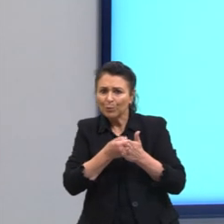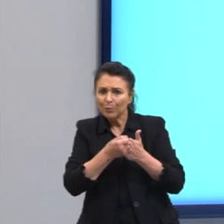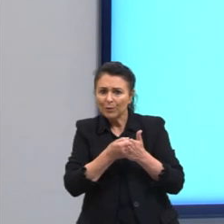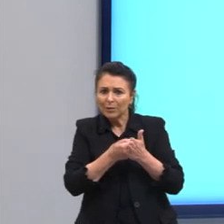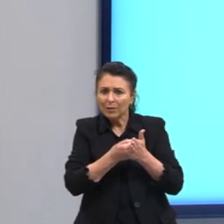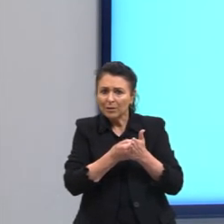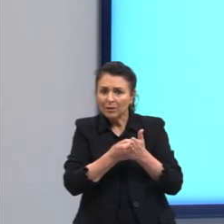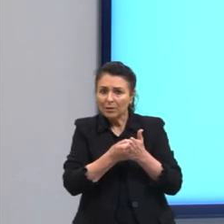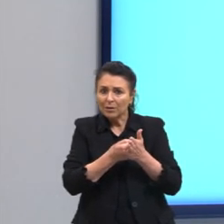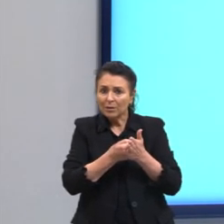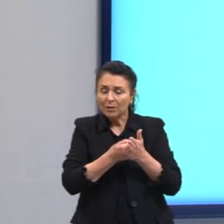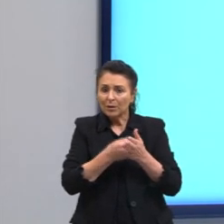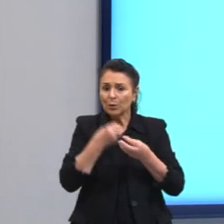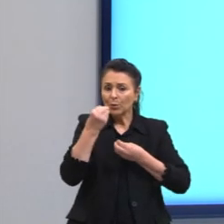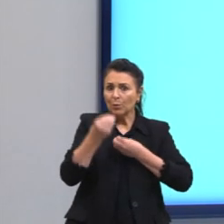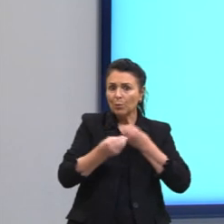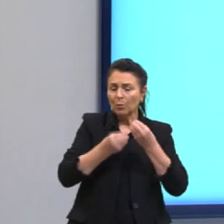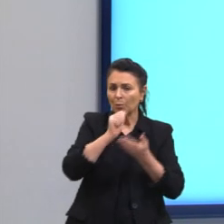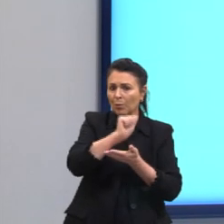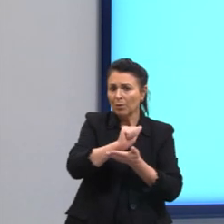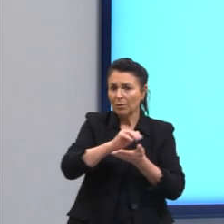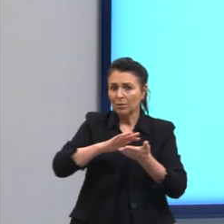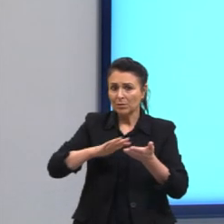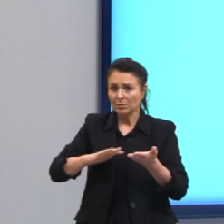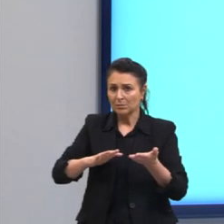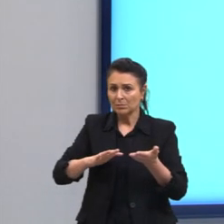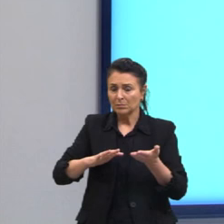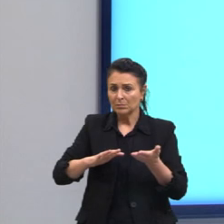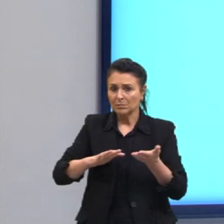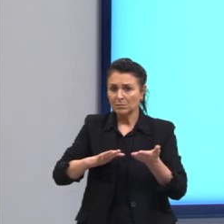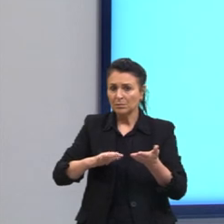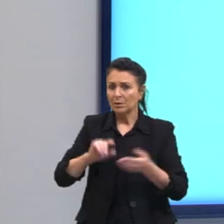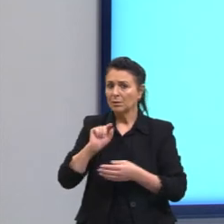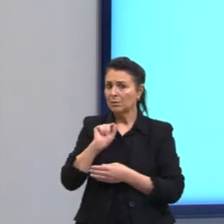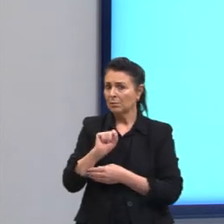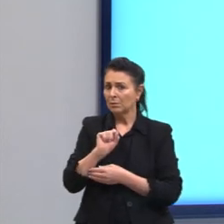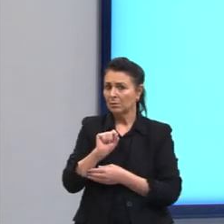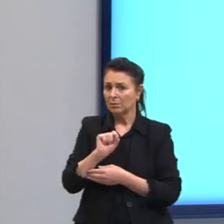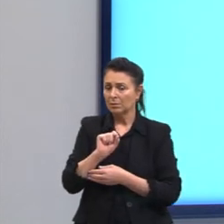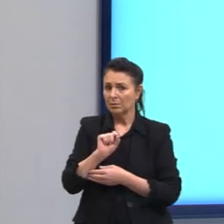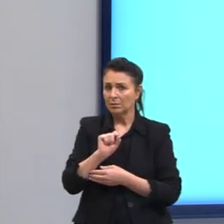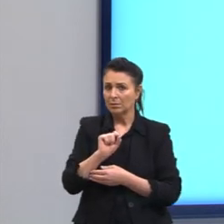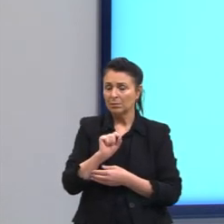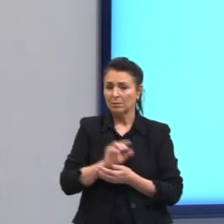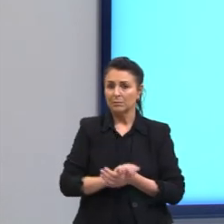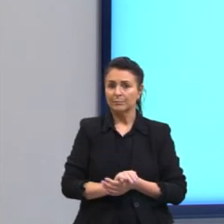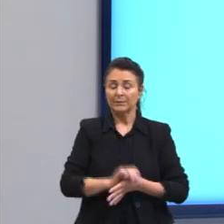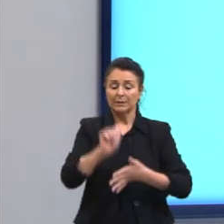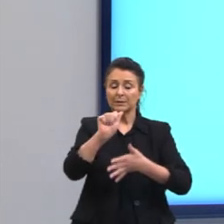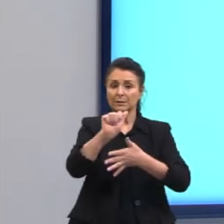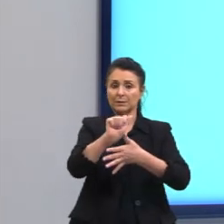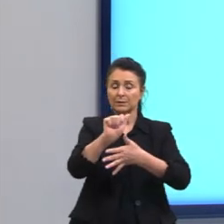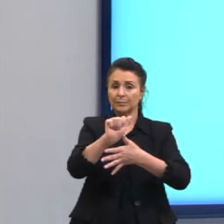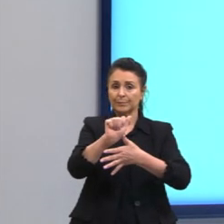tem como atividade o quê, gente? Letra A,